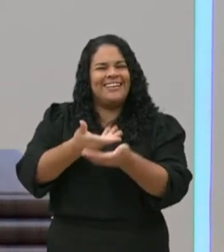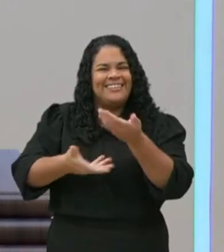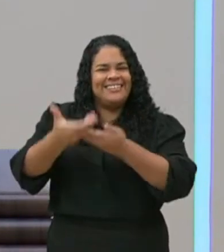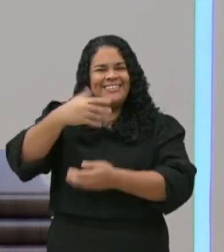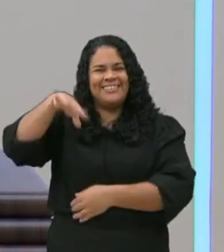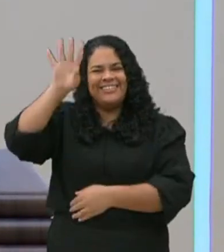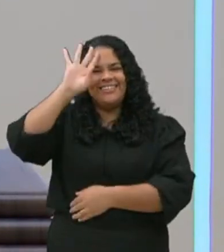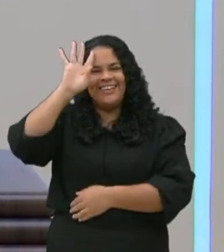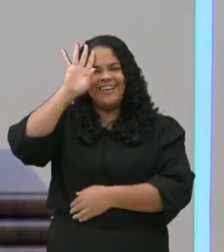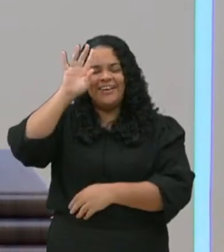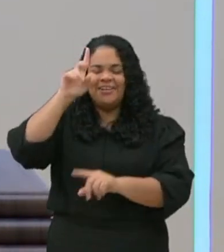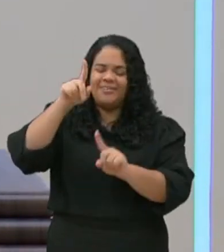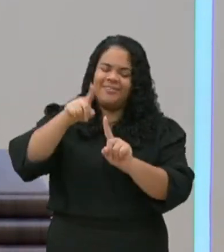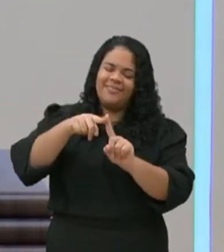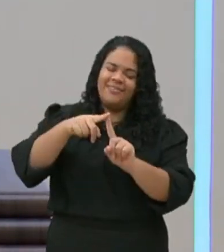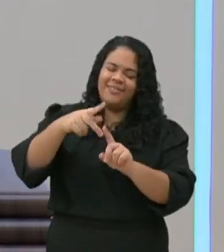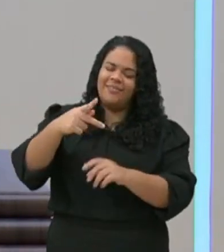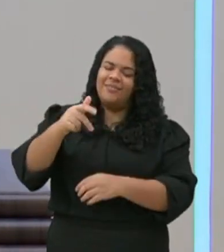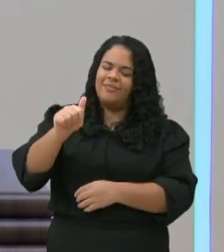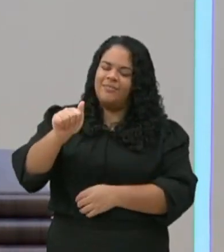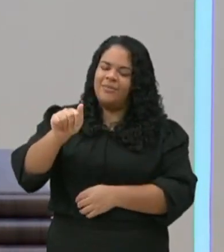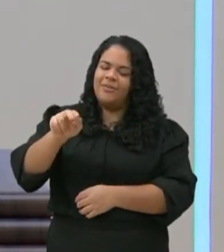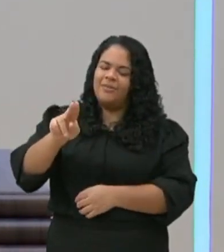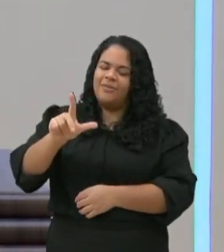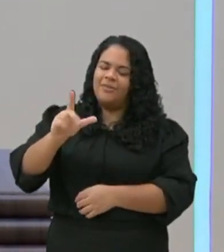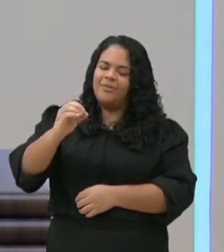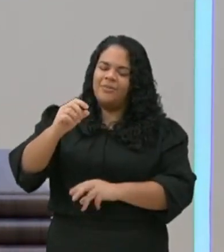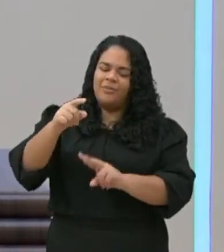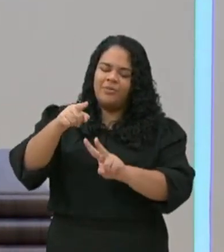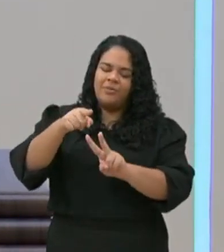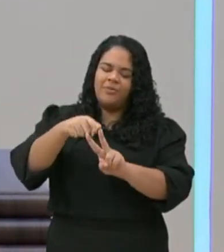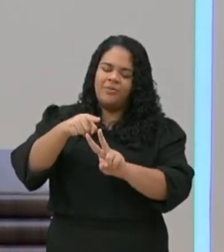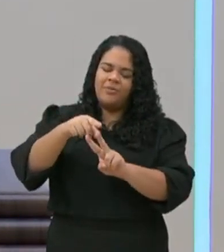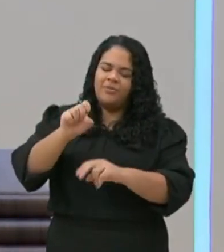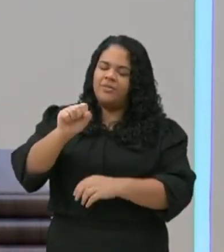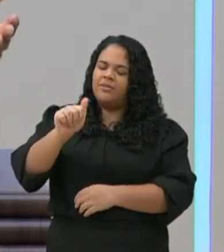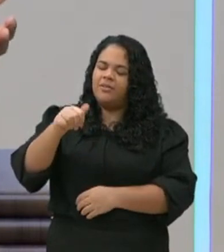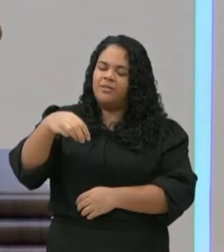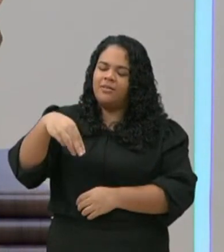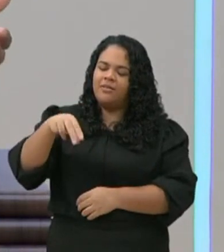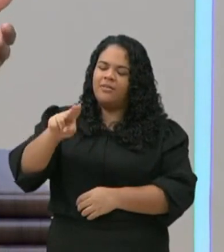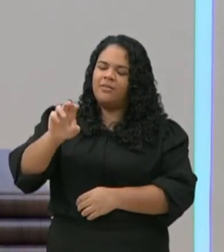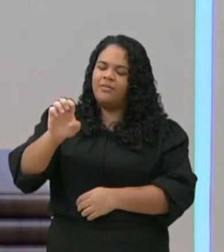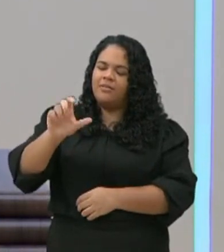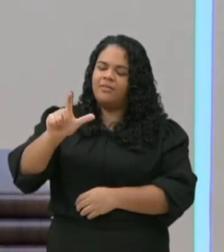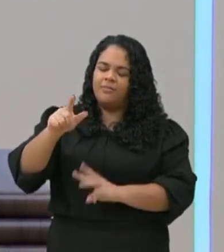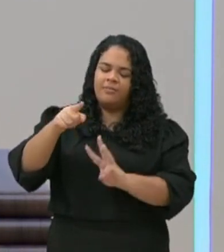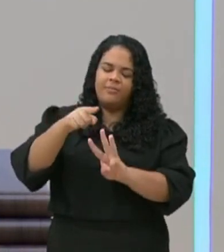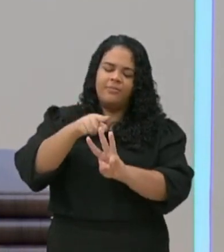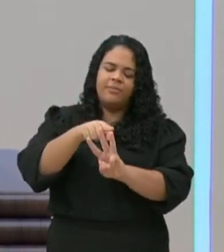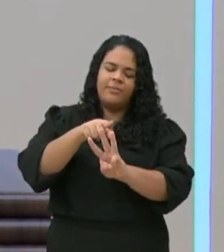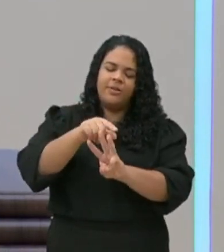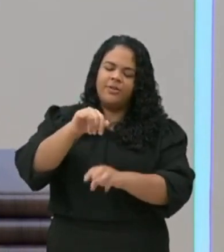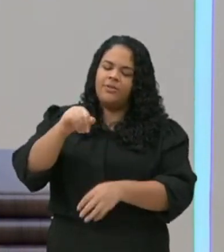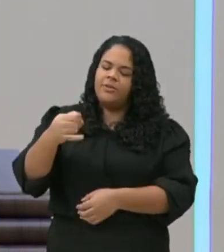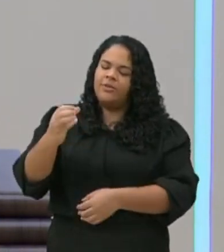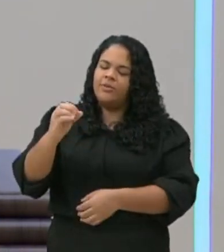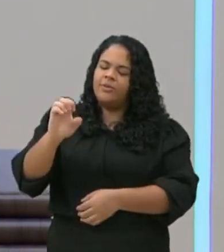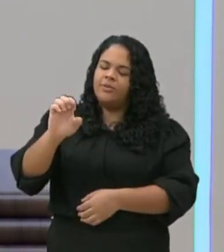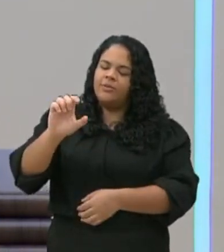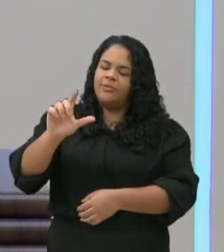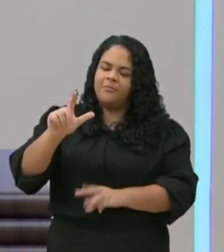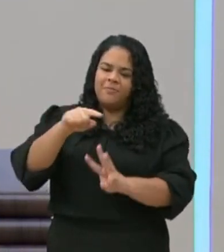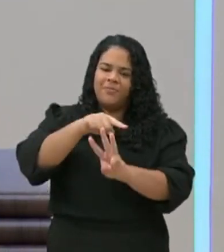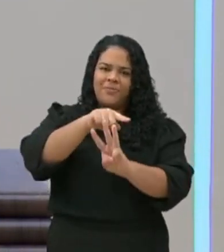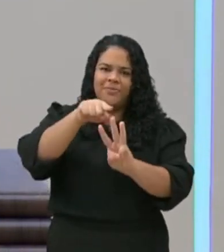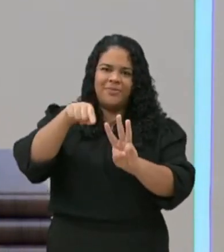Cristóvão, e também, meu amigo pastor Samuel Albuquerque, onde nós juntos estamos orando,